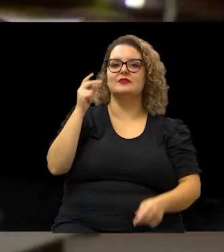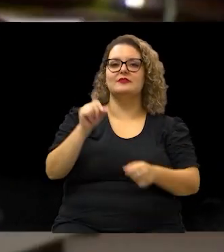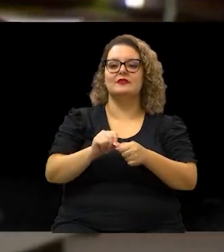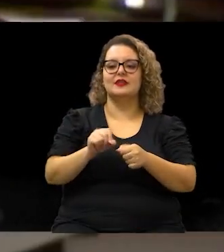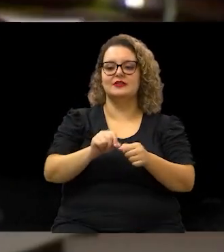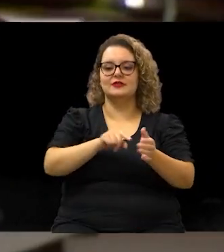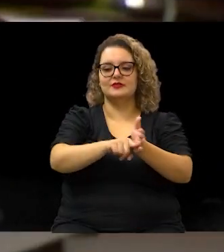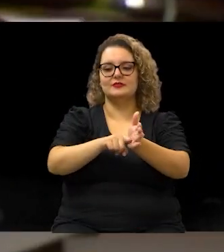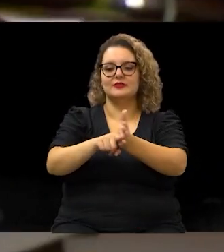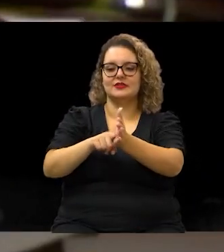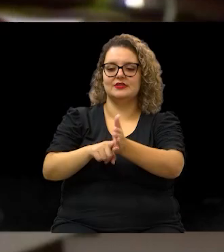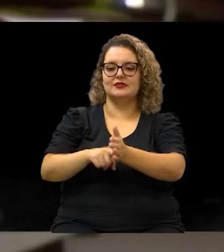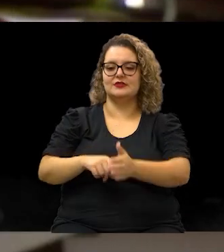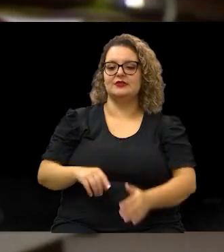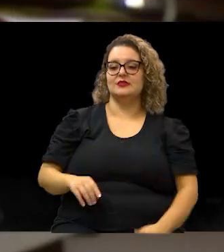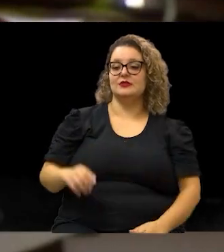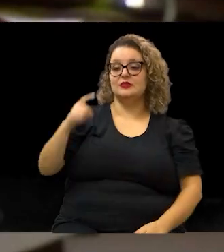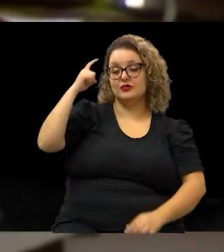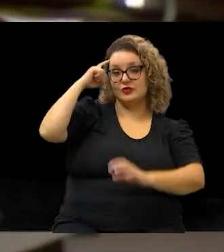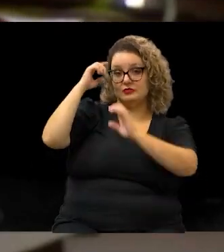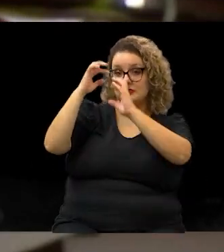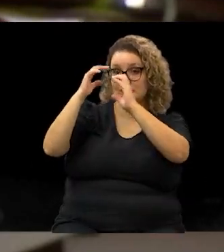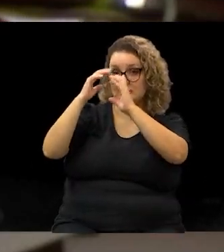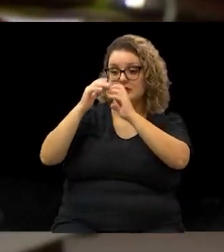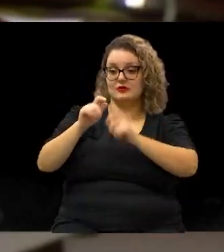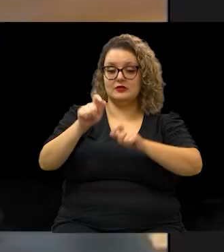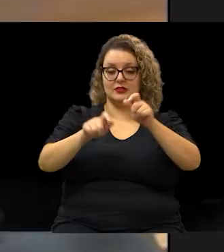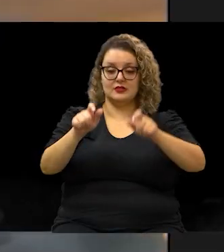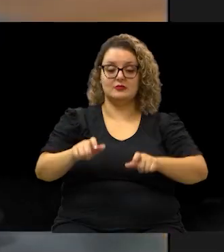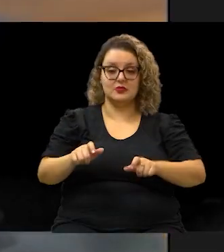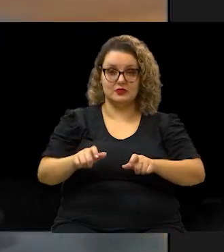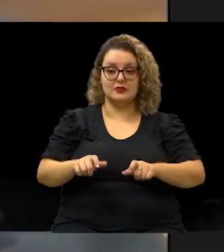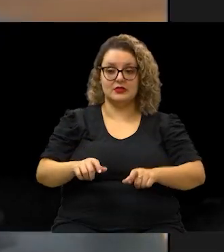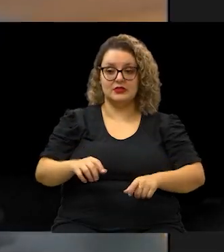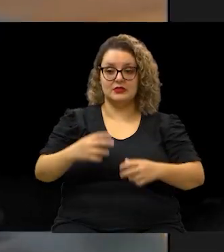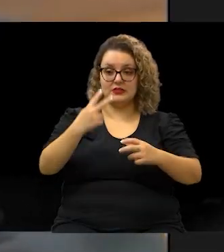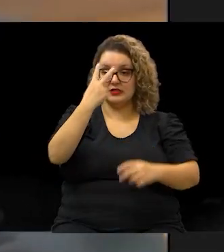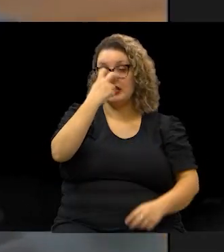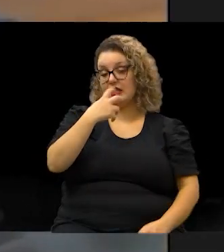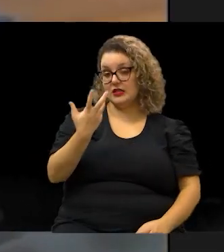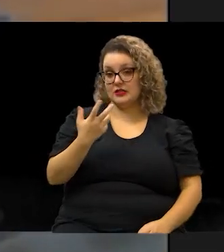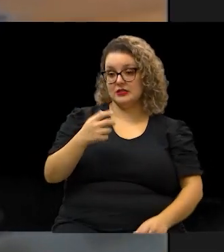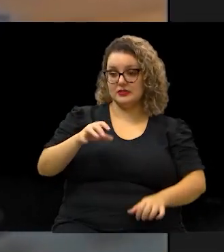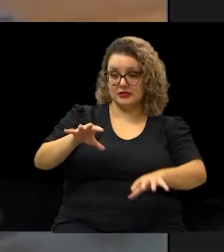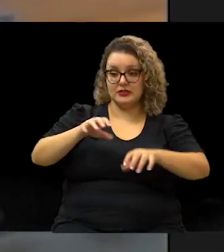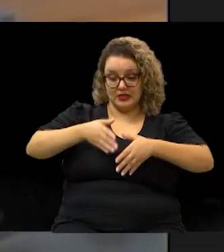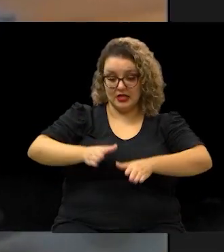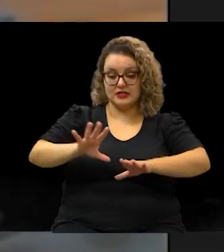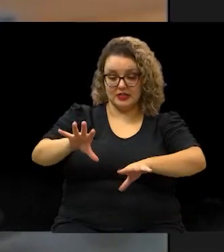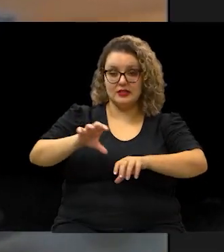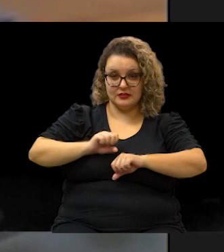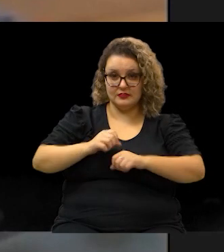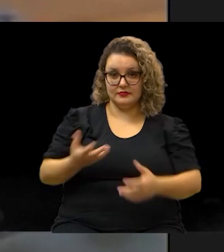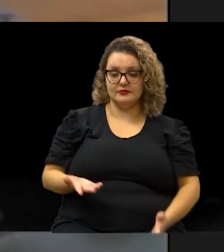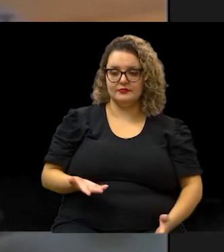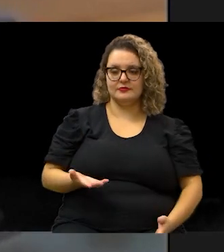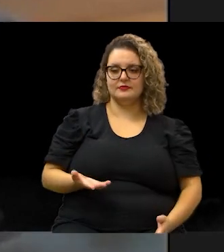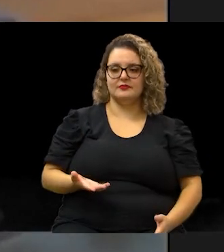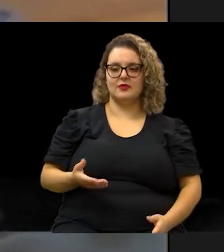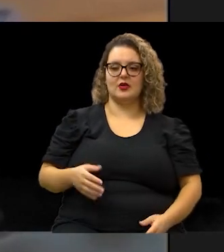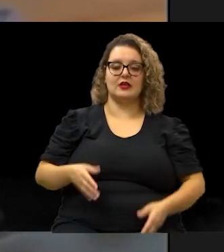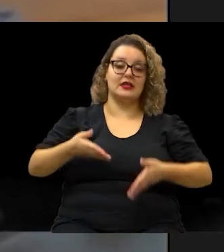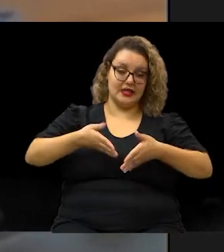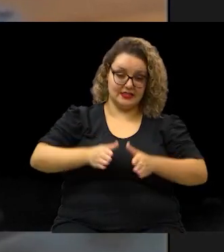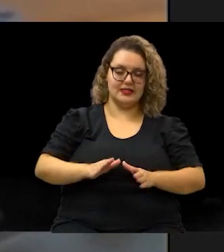uma pesquisa sobre o cérebro das pessoas cegas congênitas. Conversamos com o professor e pesquisador da USP que